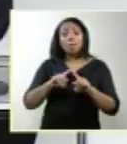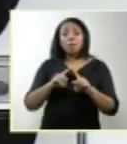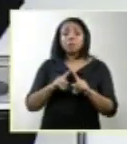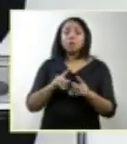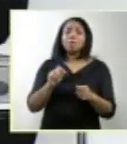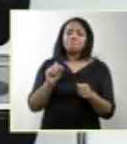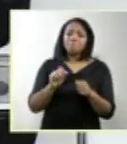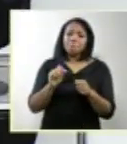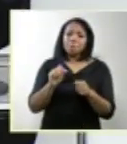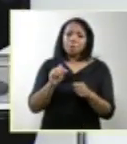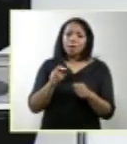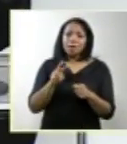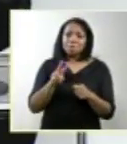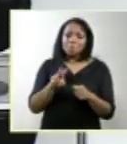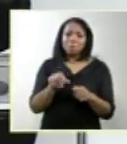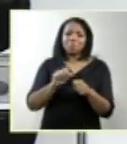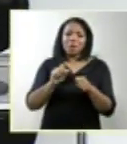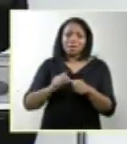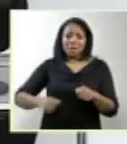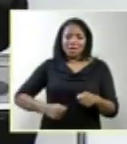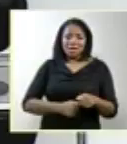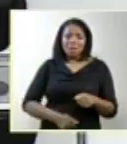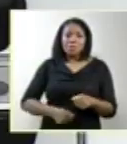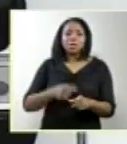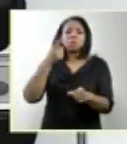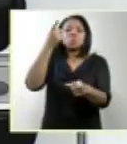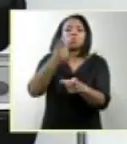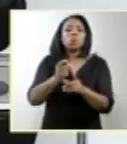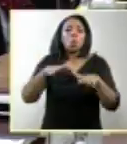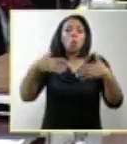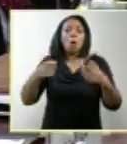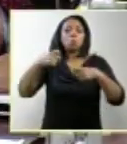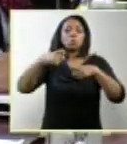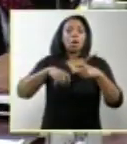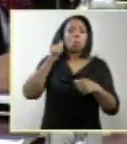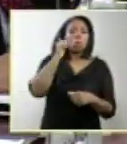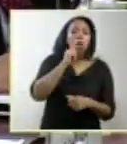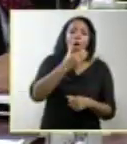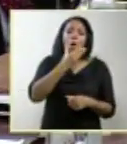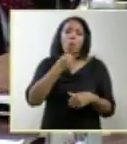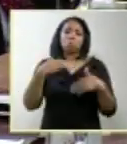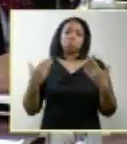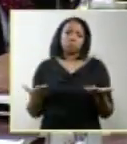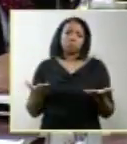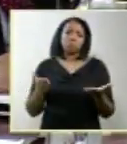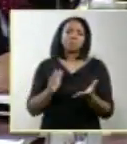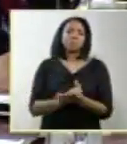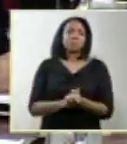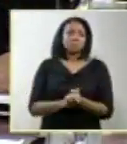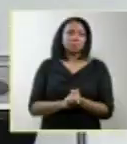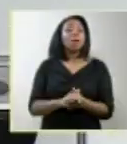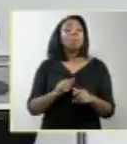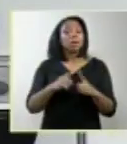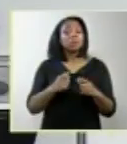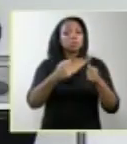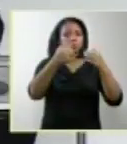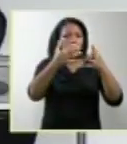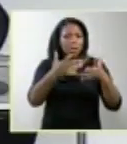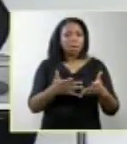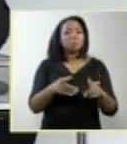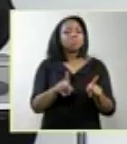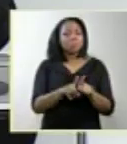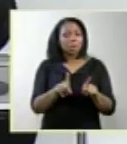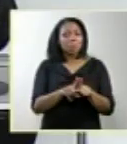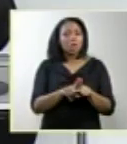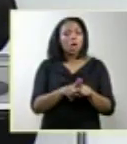pelo menos para ver o sexo do feto. Com essa capacidade de diagnóstico que o senhor havia abordado. Perfeitamente. É claro que de uma forma didática,